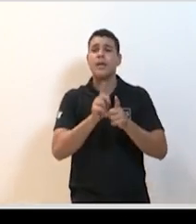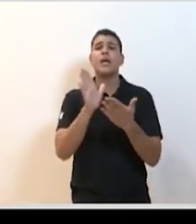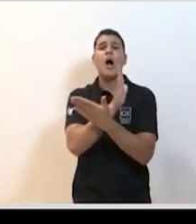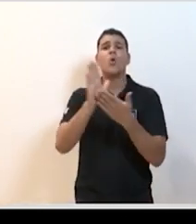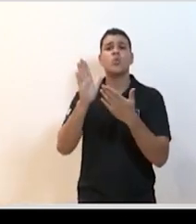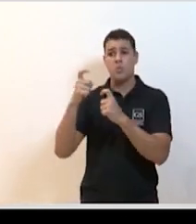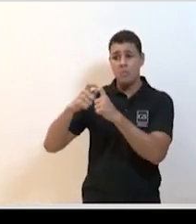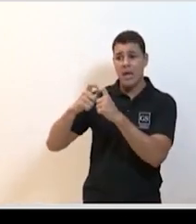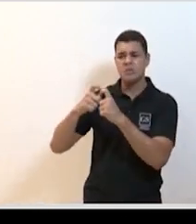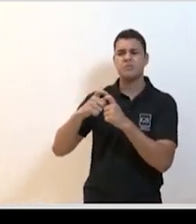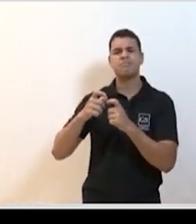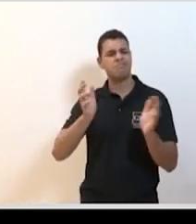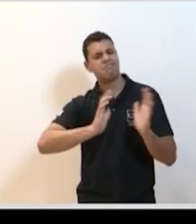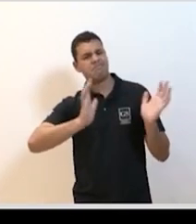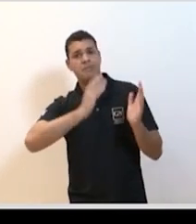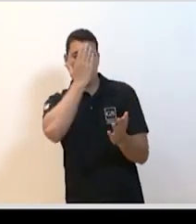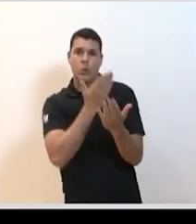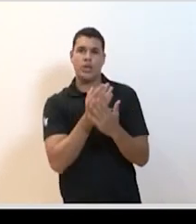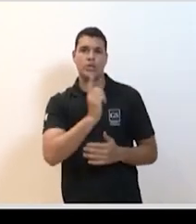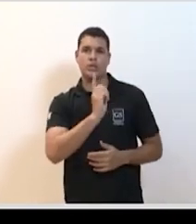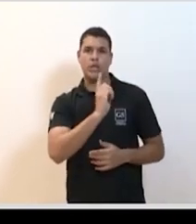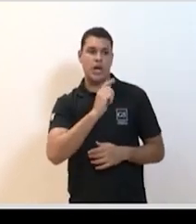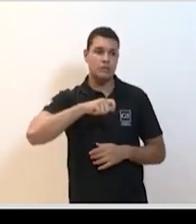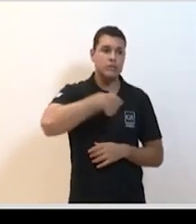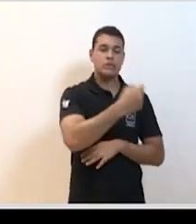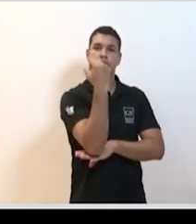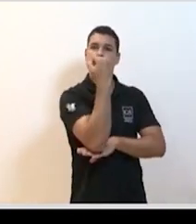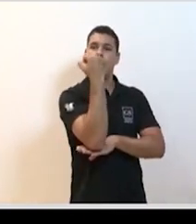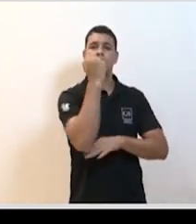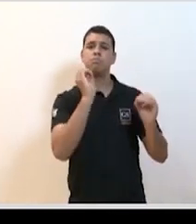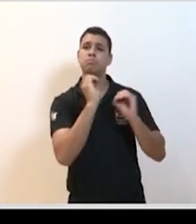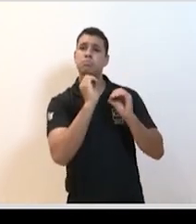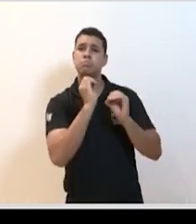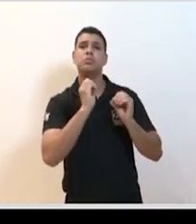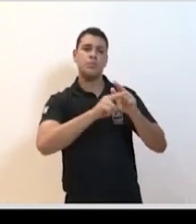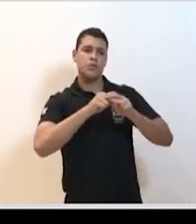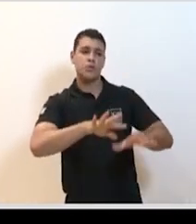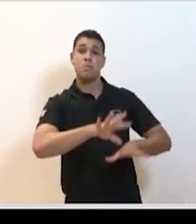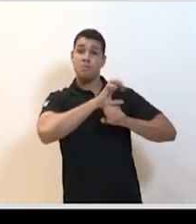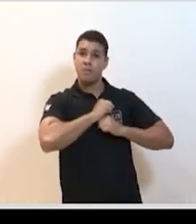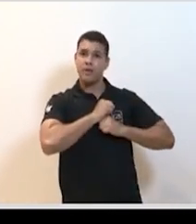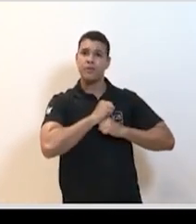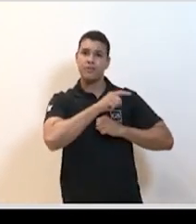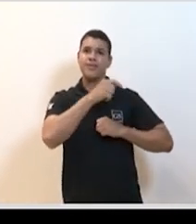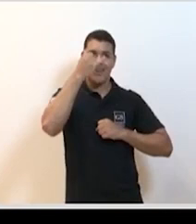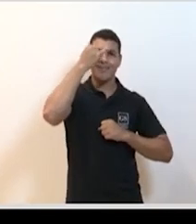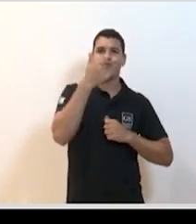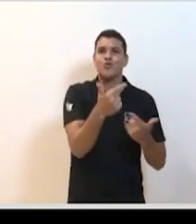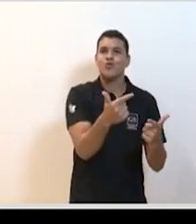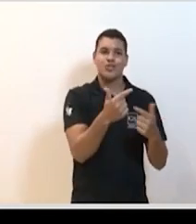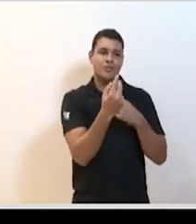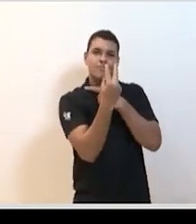vez mais as regras de higiene que haviam codificado a esquecer algumas das desinfecções que deveriam fazer em si próprios a correr por vezes sem se prevenir enquanto o